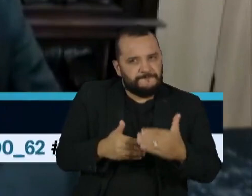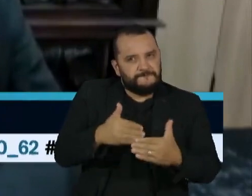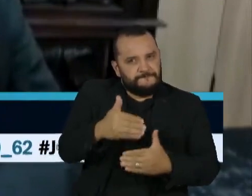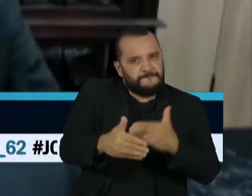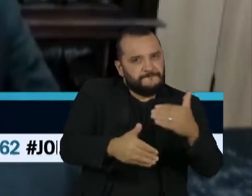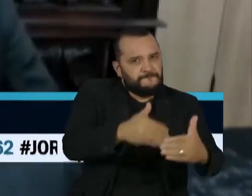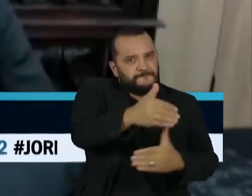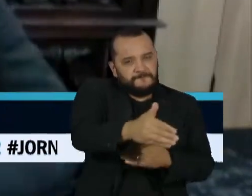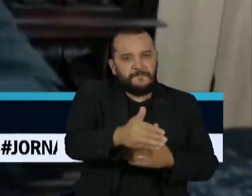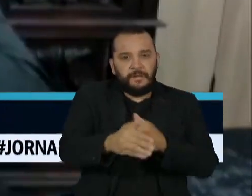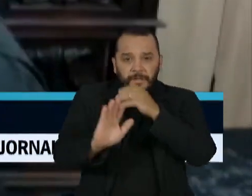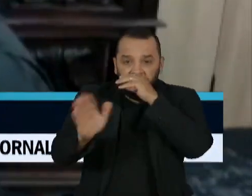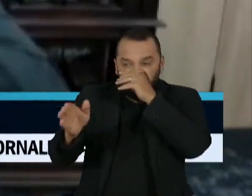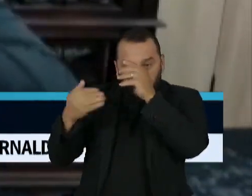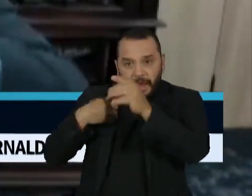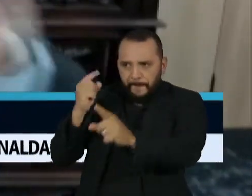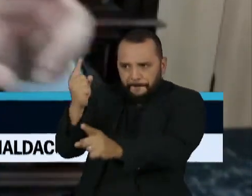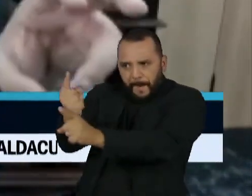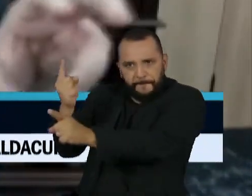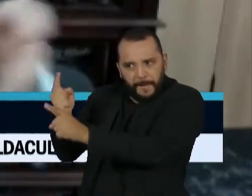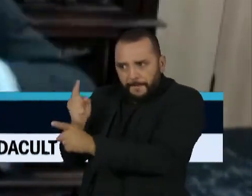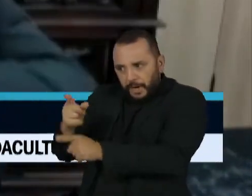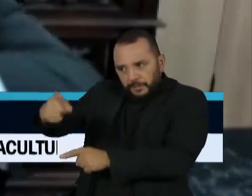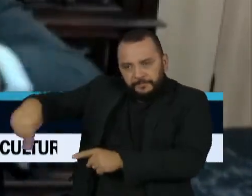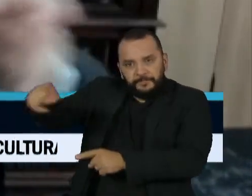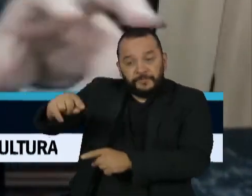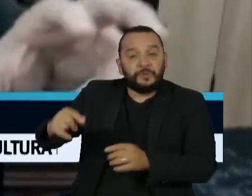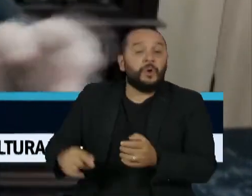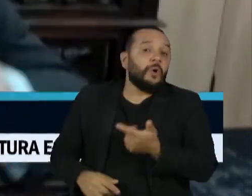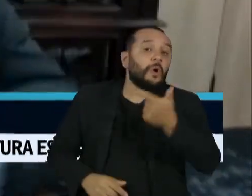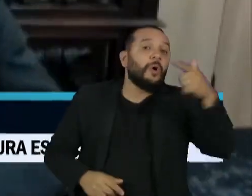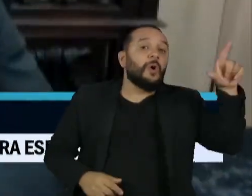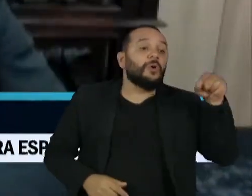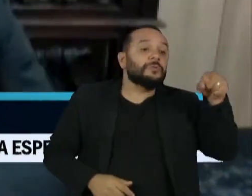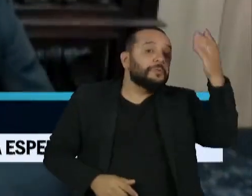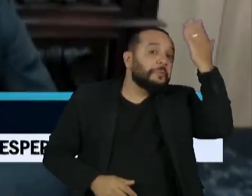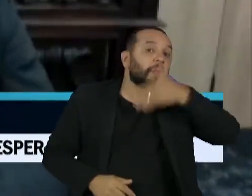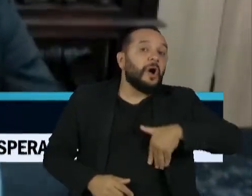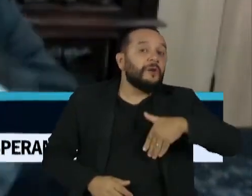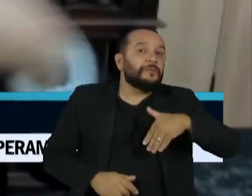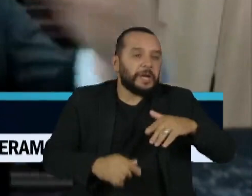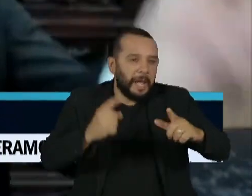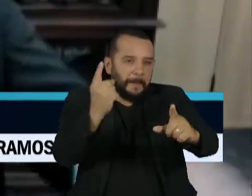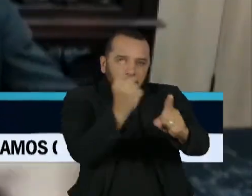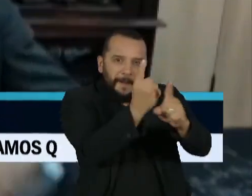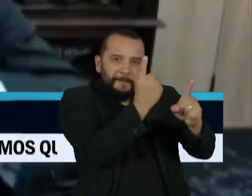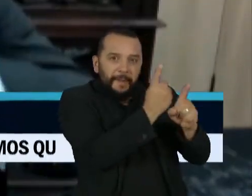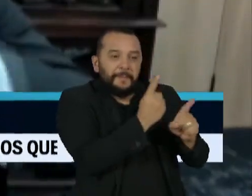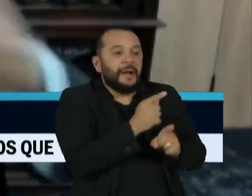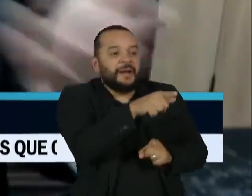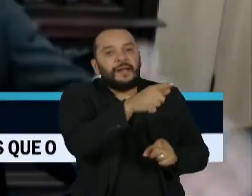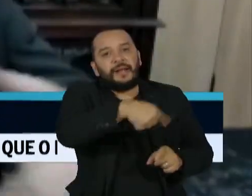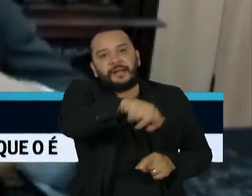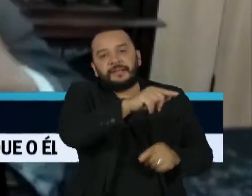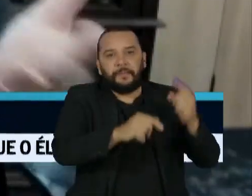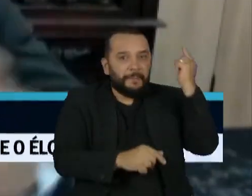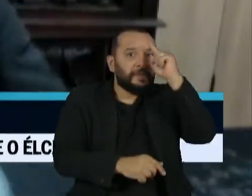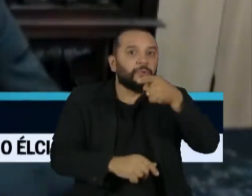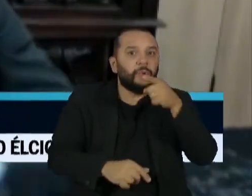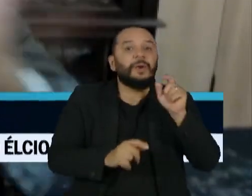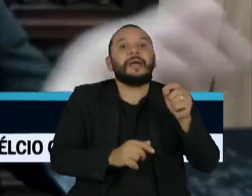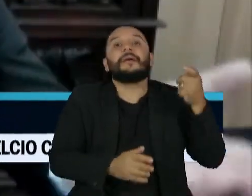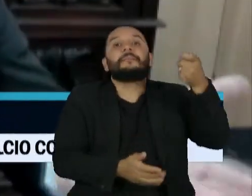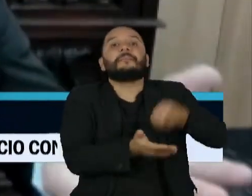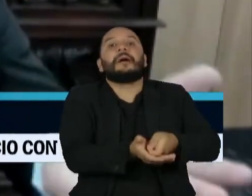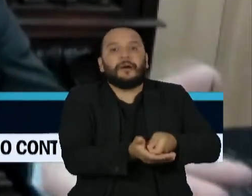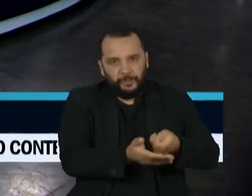personagens que já são conhecidos e encontrar as provas necessárias para que os mandantes, os financiadores